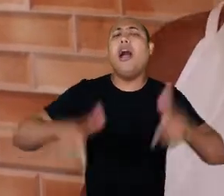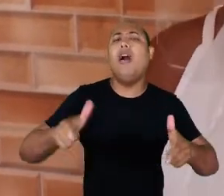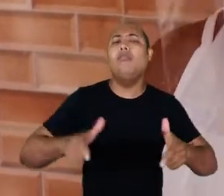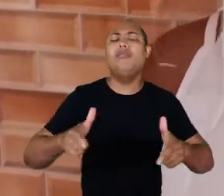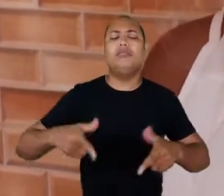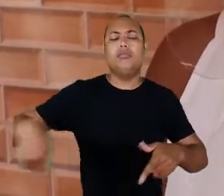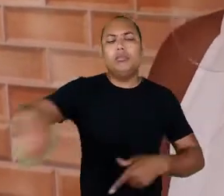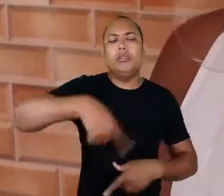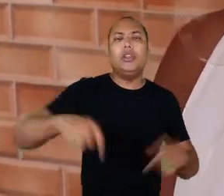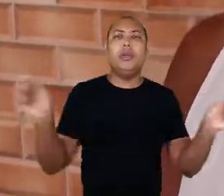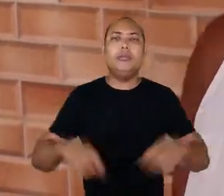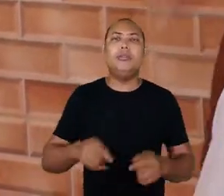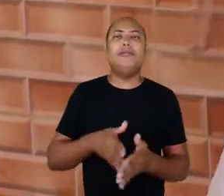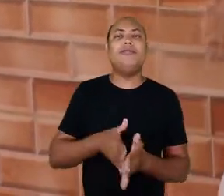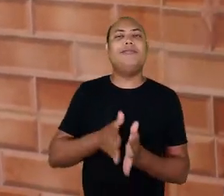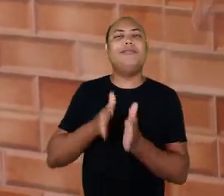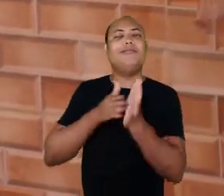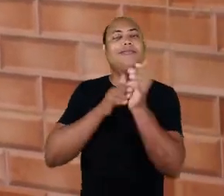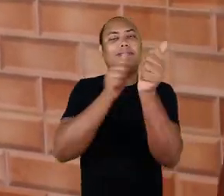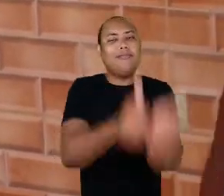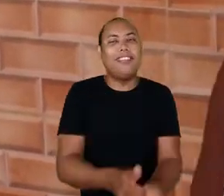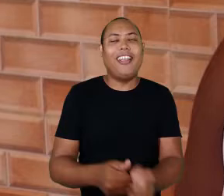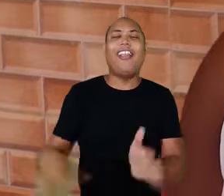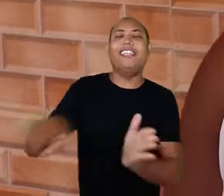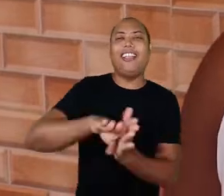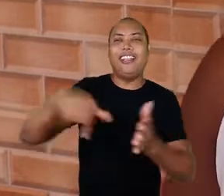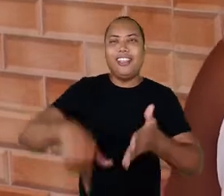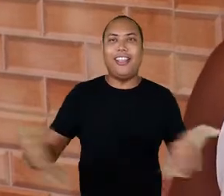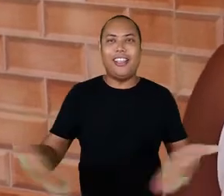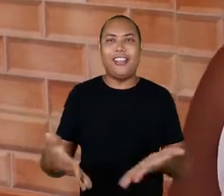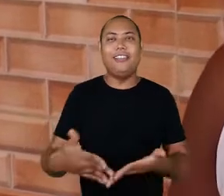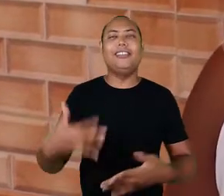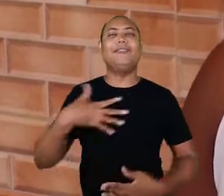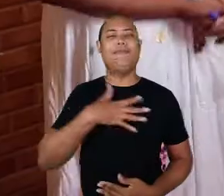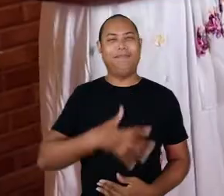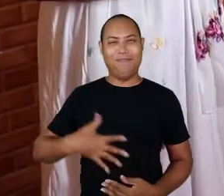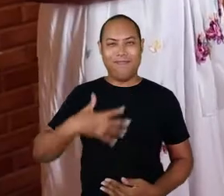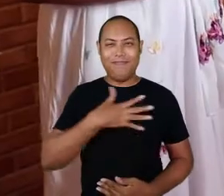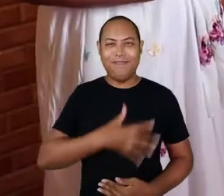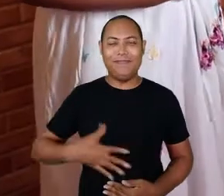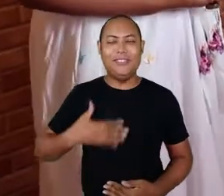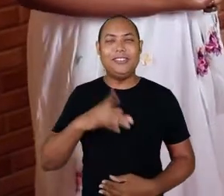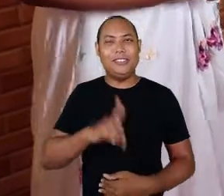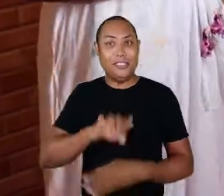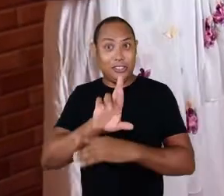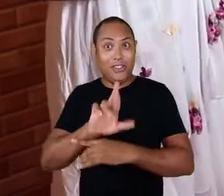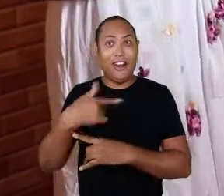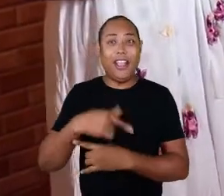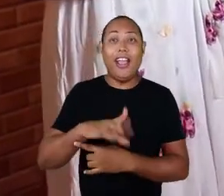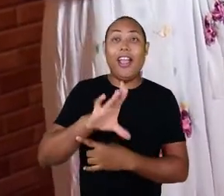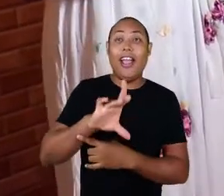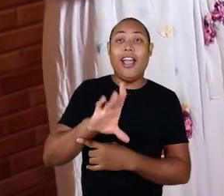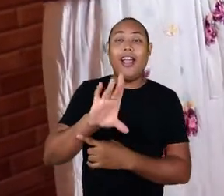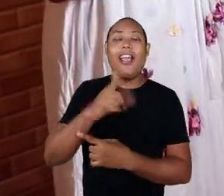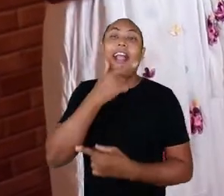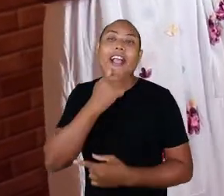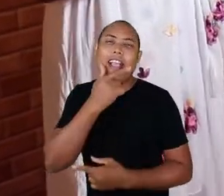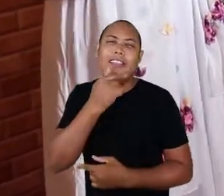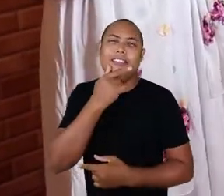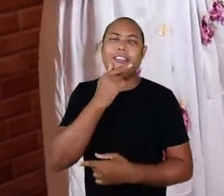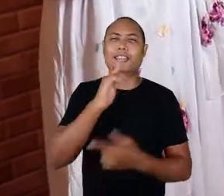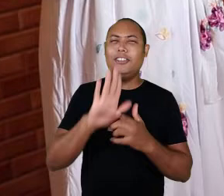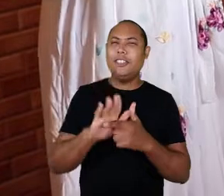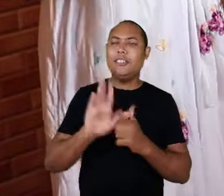para onde devemos ir e quem pavimentou os caminhos para a gente chegar até aqui. A honra é toda nossa, doutora Cadu, de